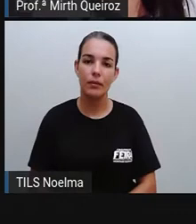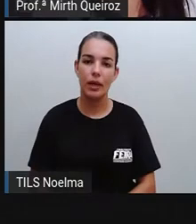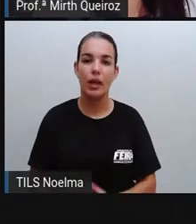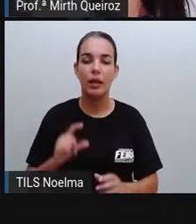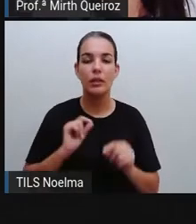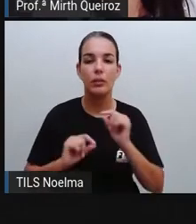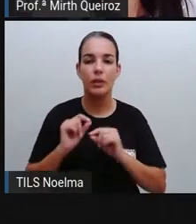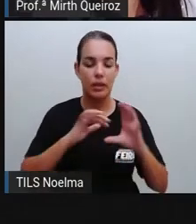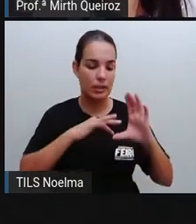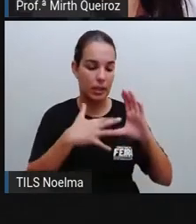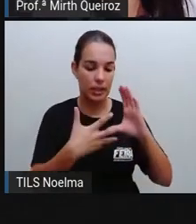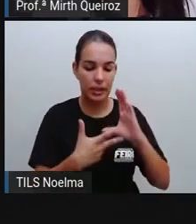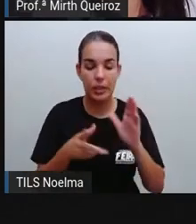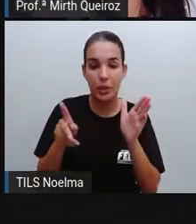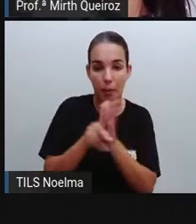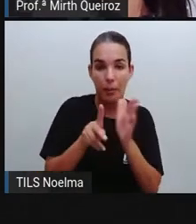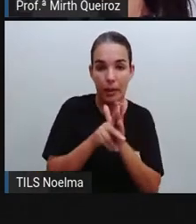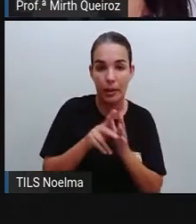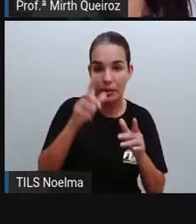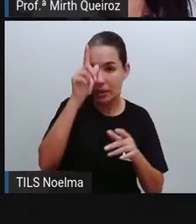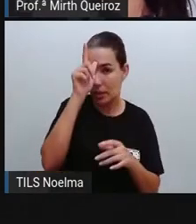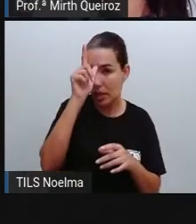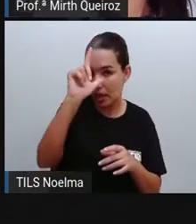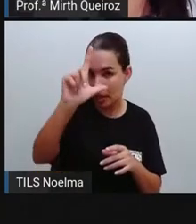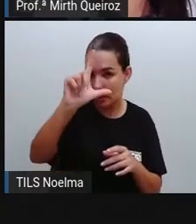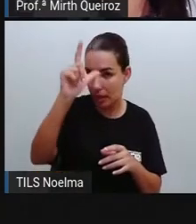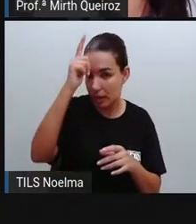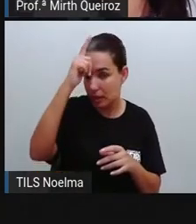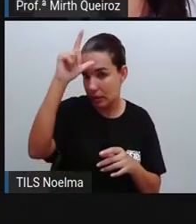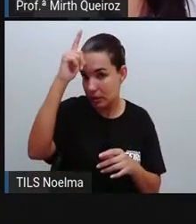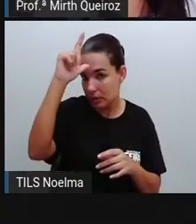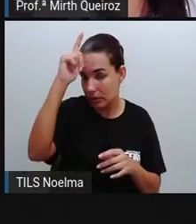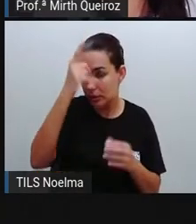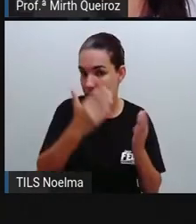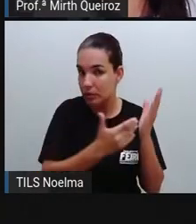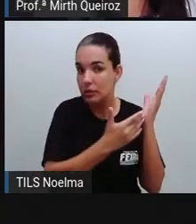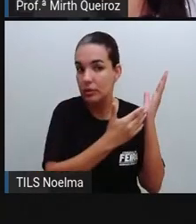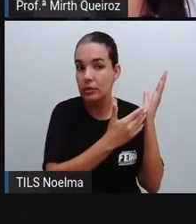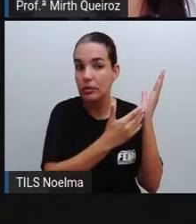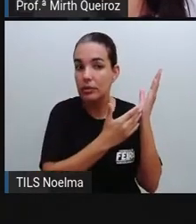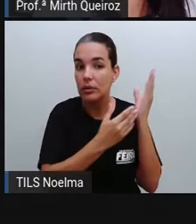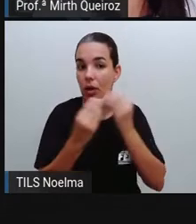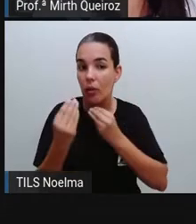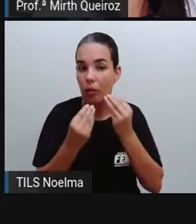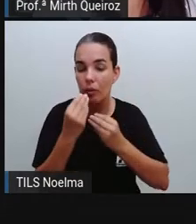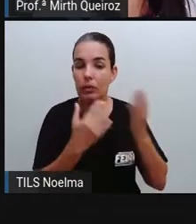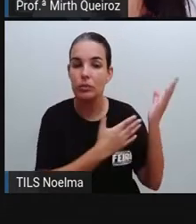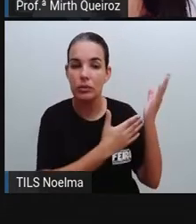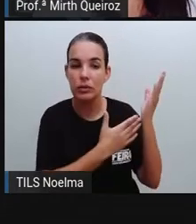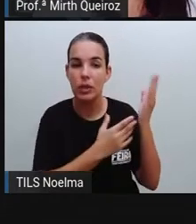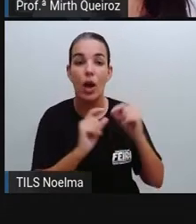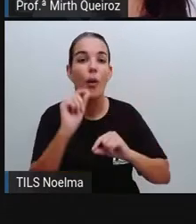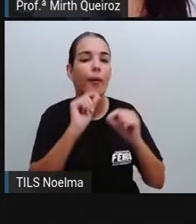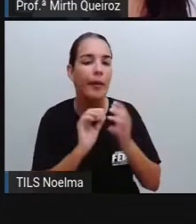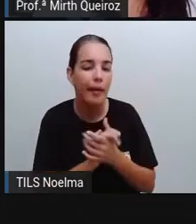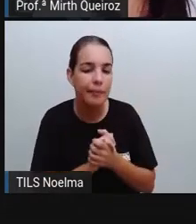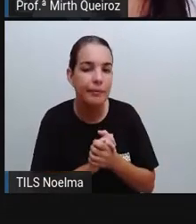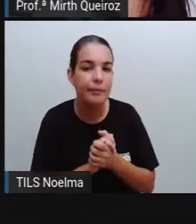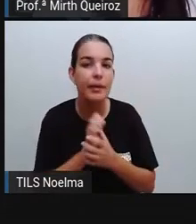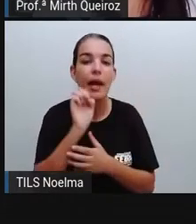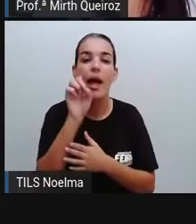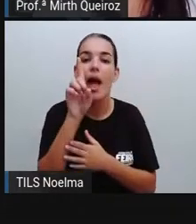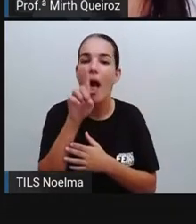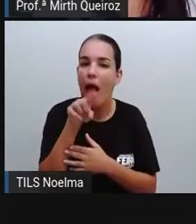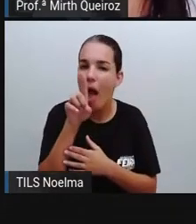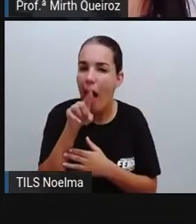então, essas lendas? Como é que essas lendas são caracterizadas aí neste caso? É ficção narrativa,